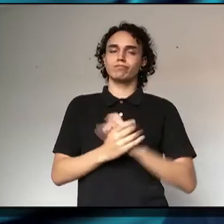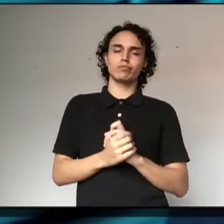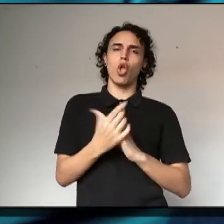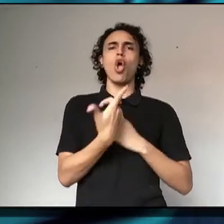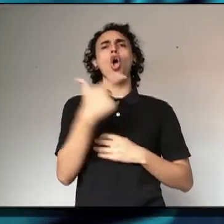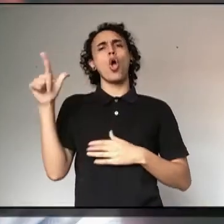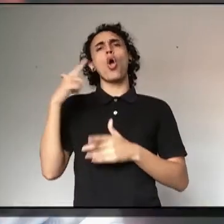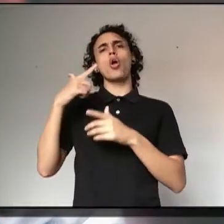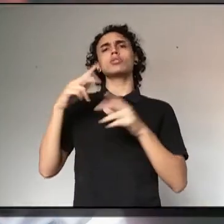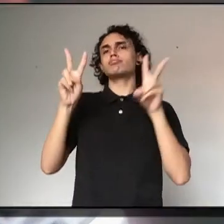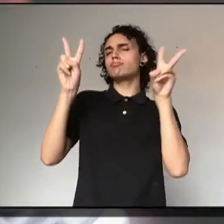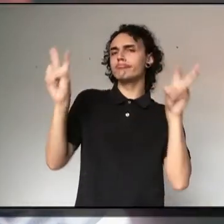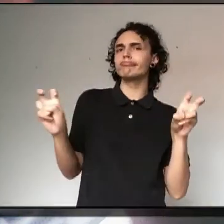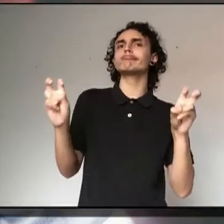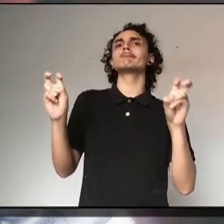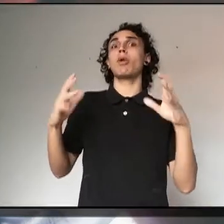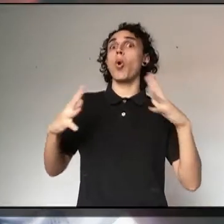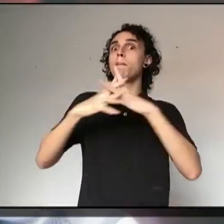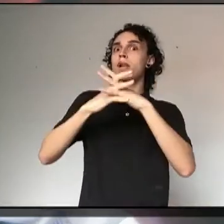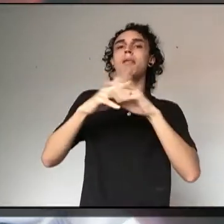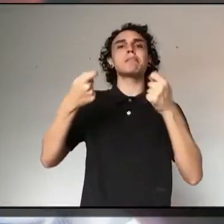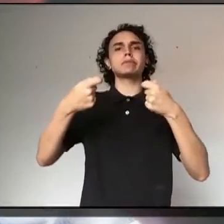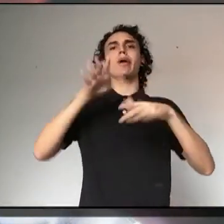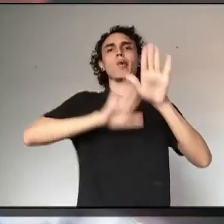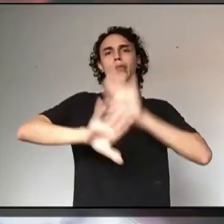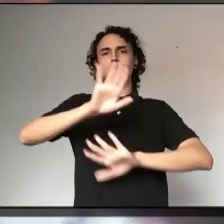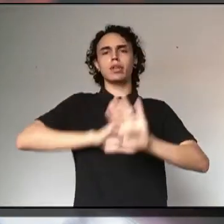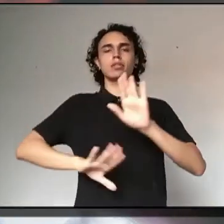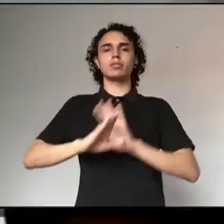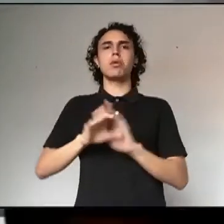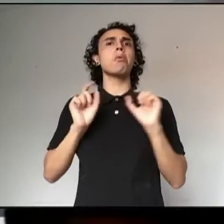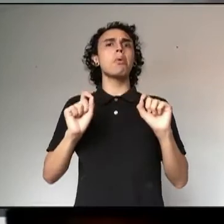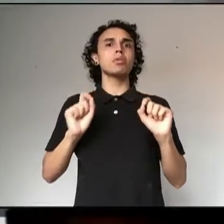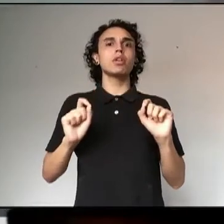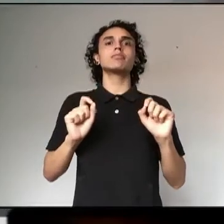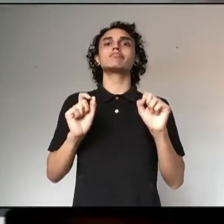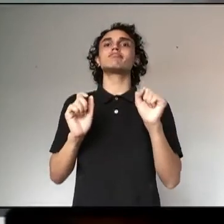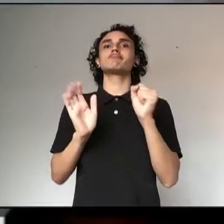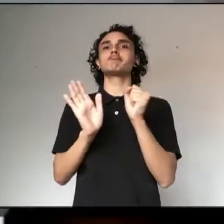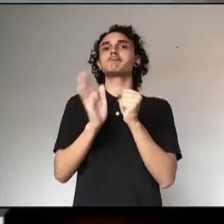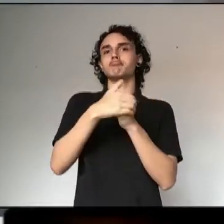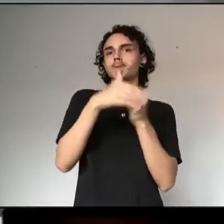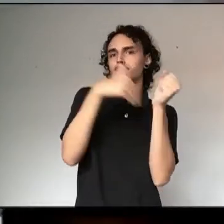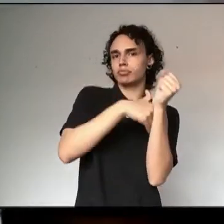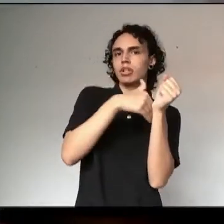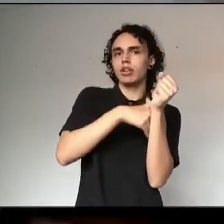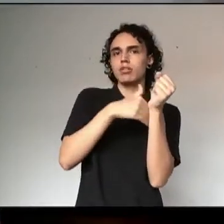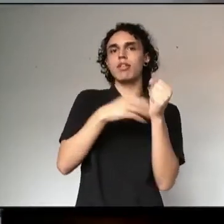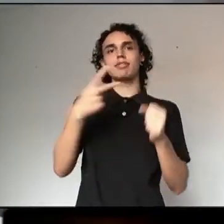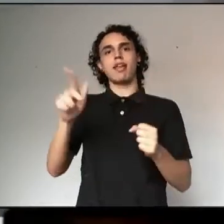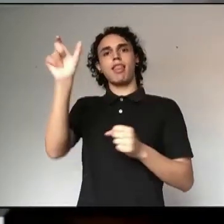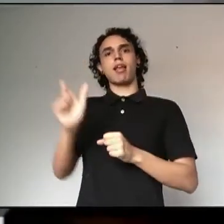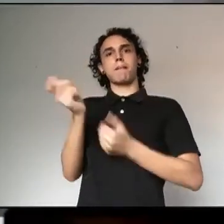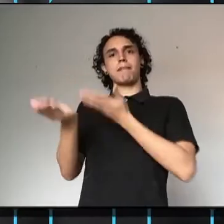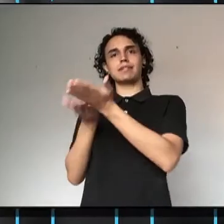complexa também e que deve ser tratada com muito cuidado é o sigilo daquelas informações. A gente tem um banco de dados com